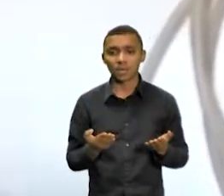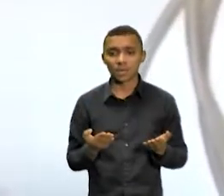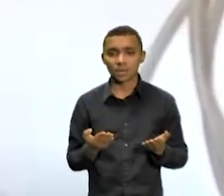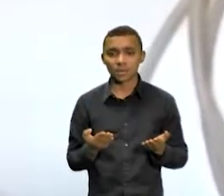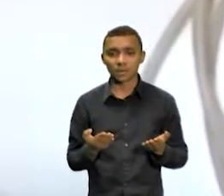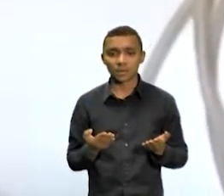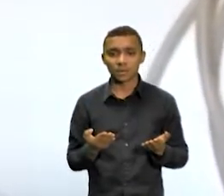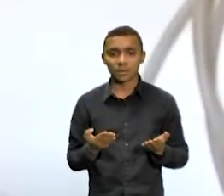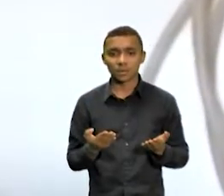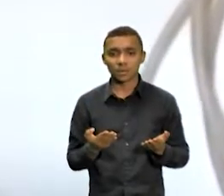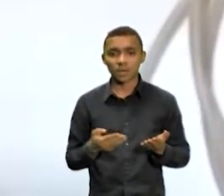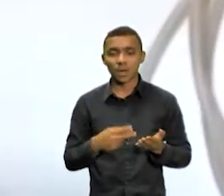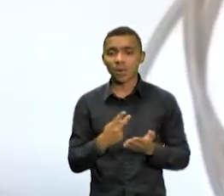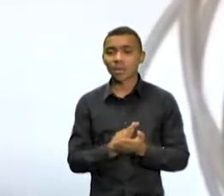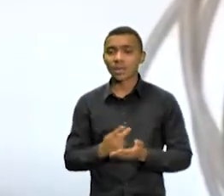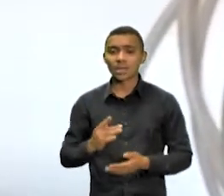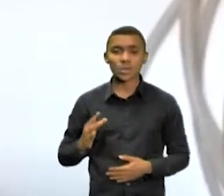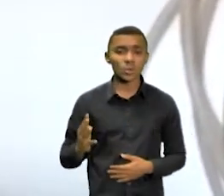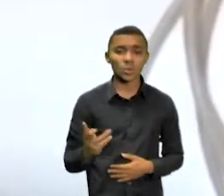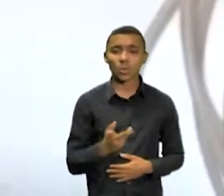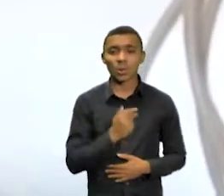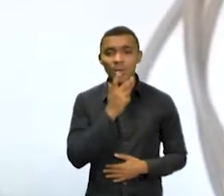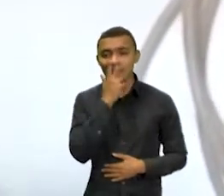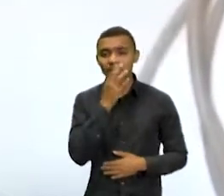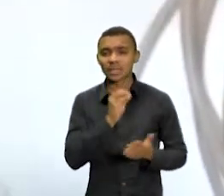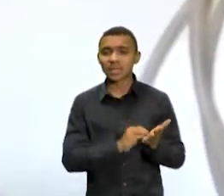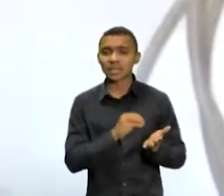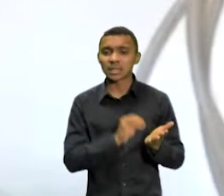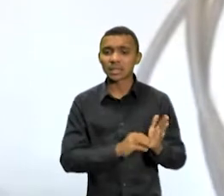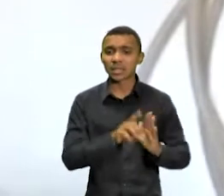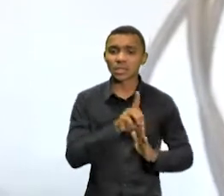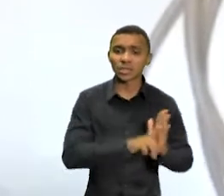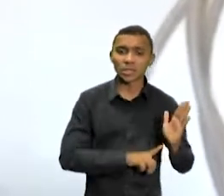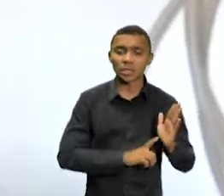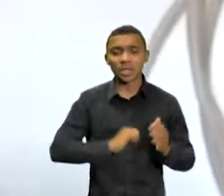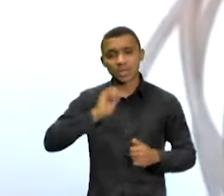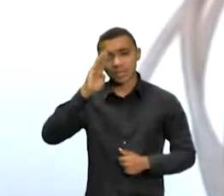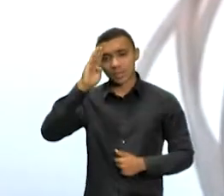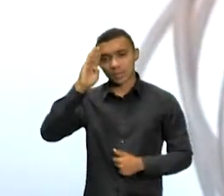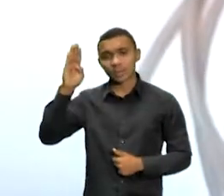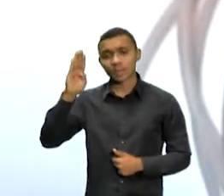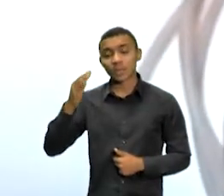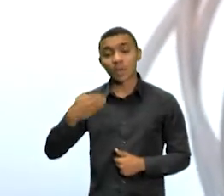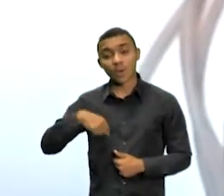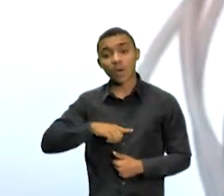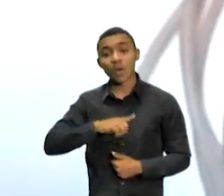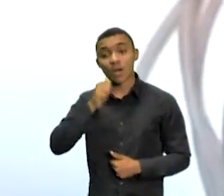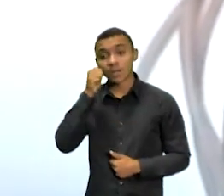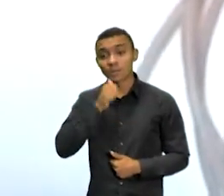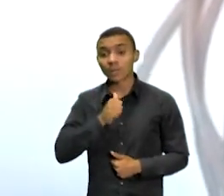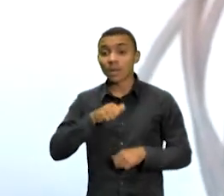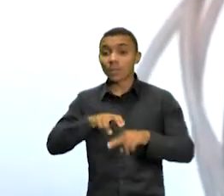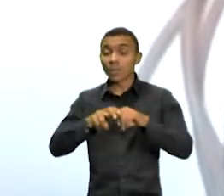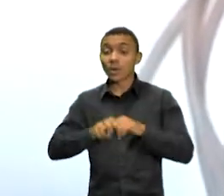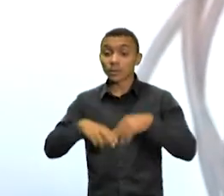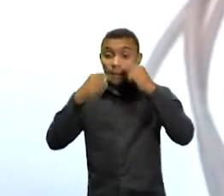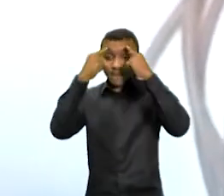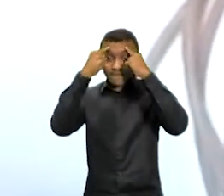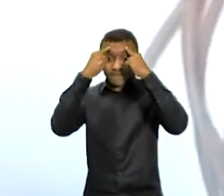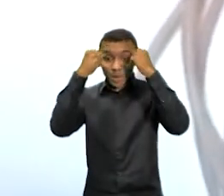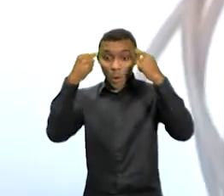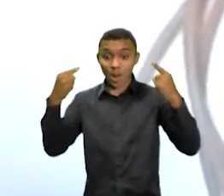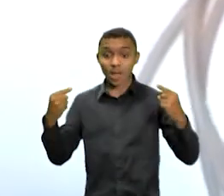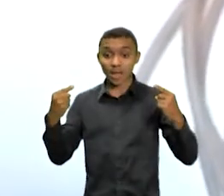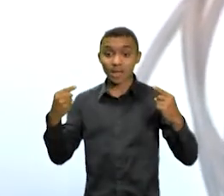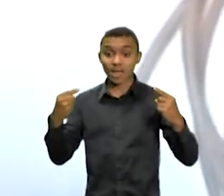todas as violações dos seus direitos, vêm sendo negadas, principalmente enquanto mulheres. Então essas violências, elas vêm se caracterizando